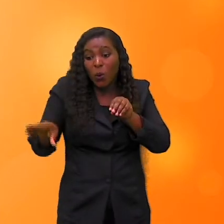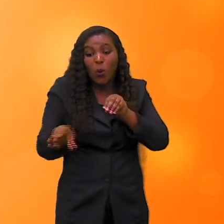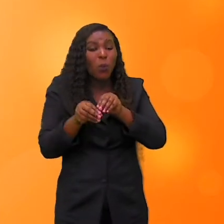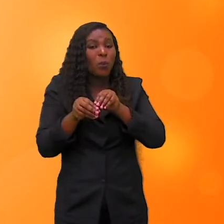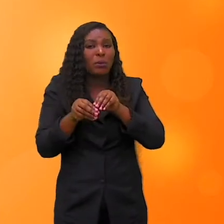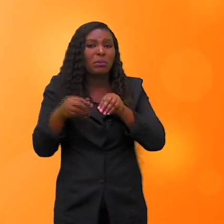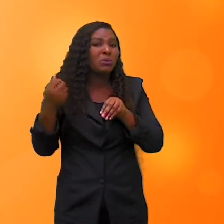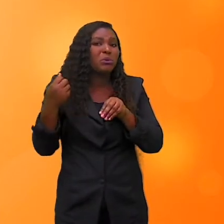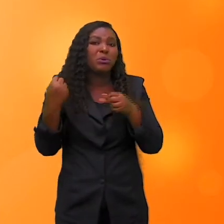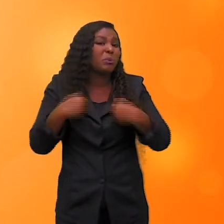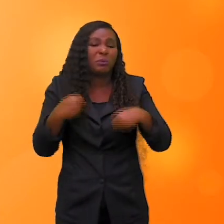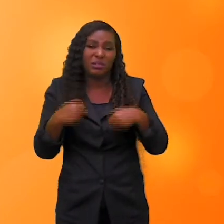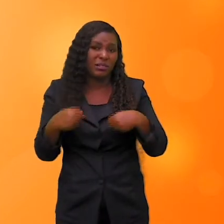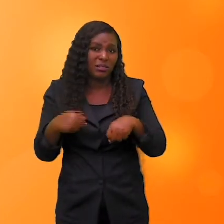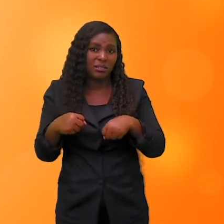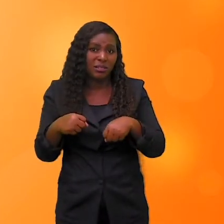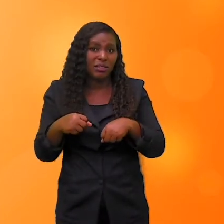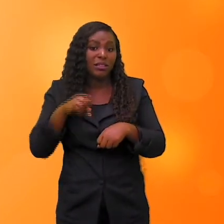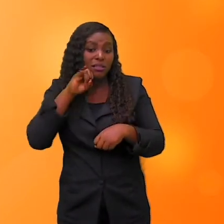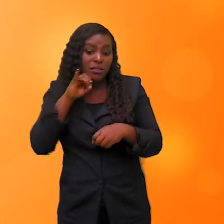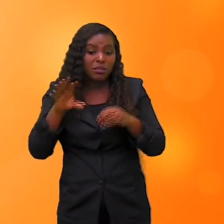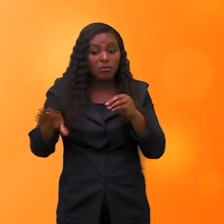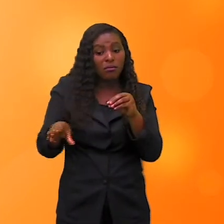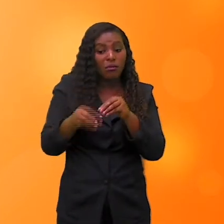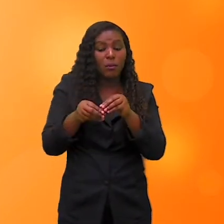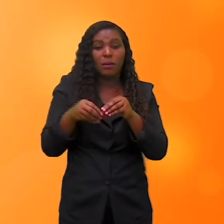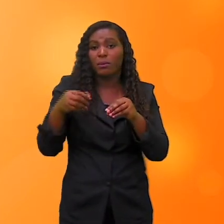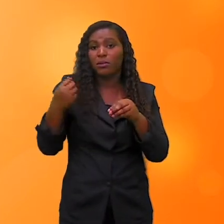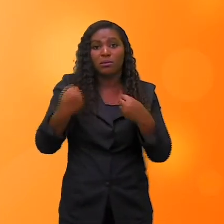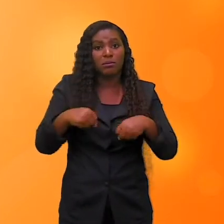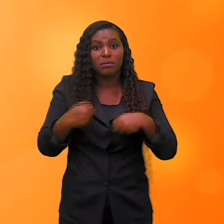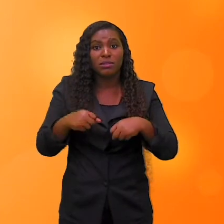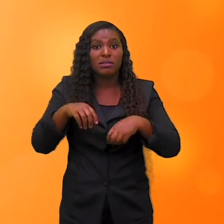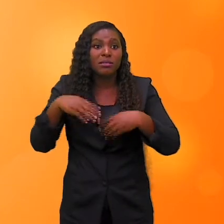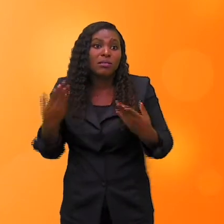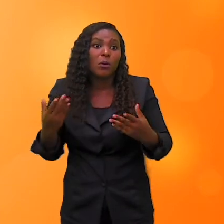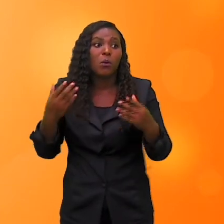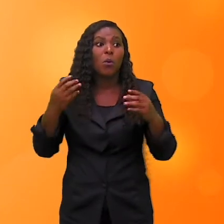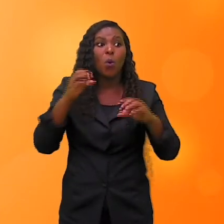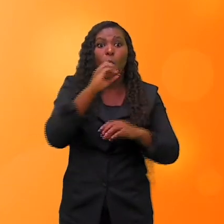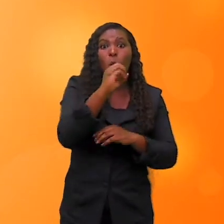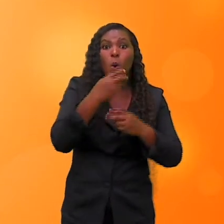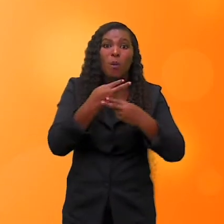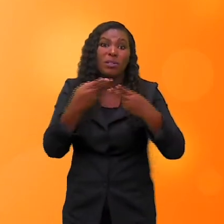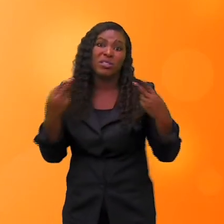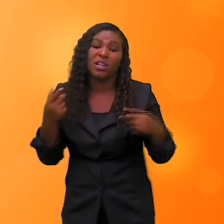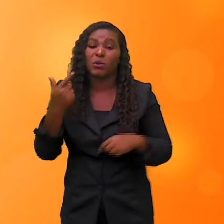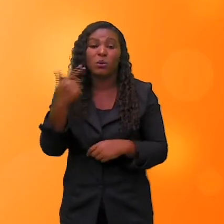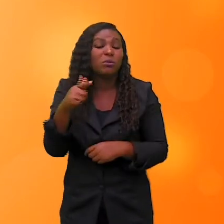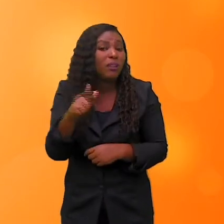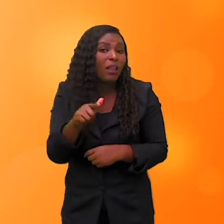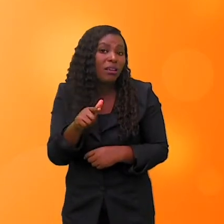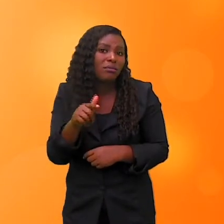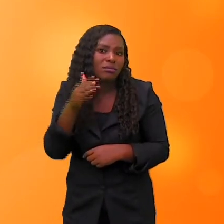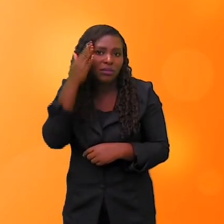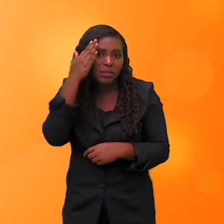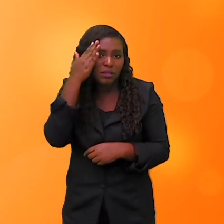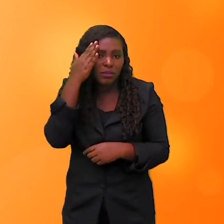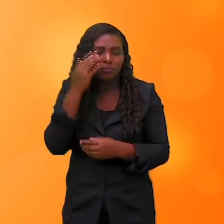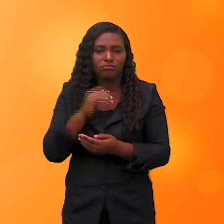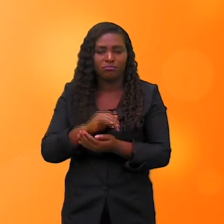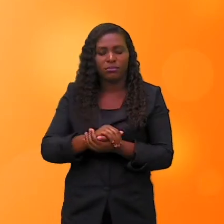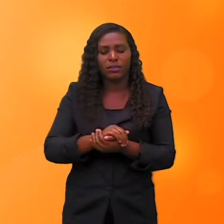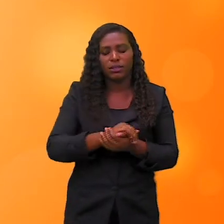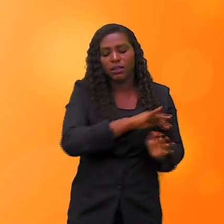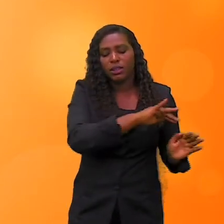o quê? O objeto, que dá para fazer essa inversão para o sujeito. Agora, aquela pergunta que não quer